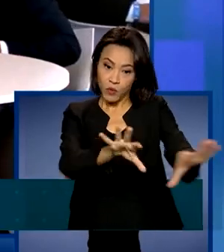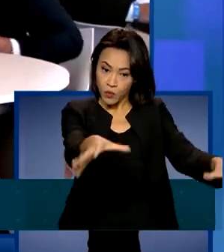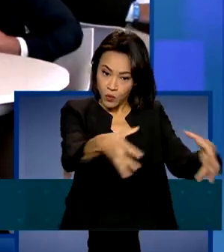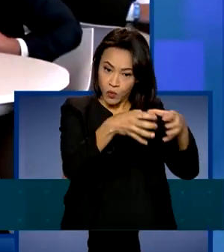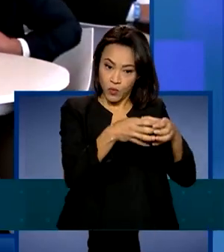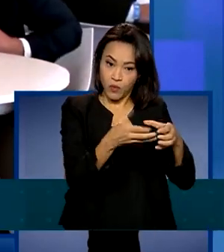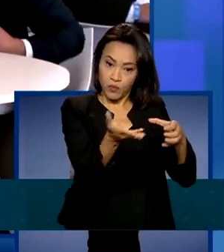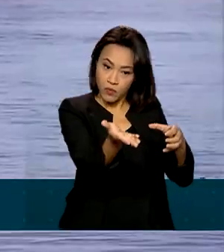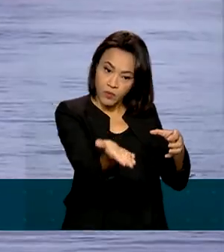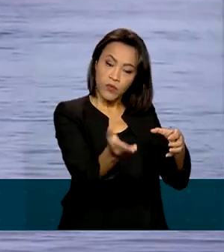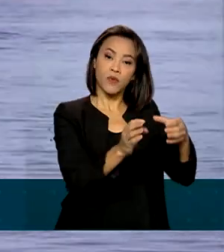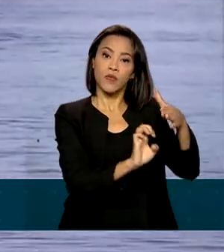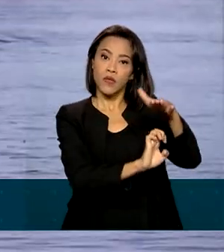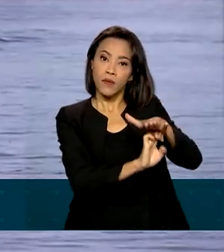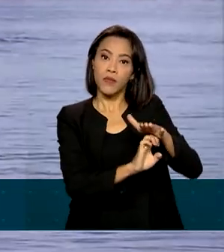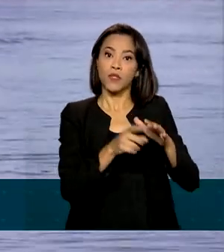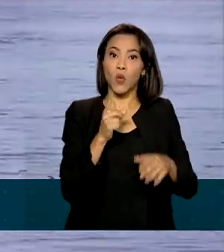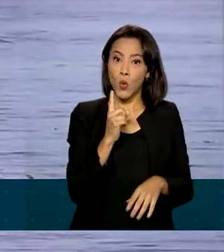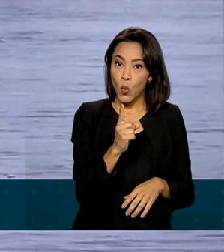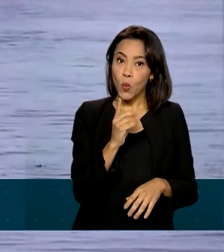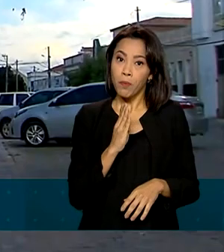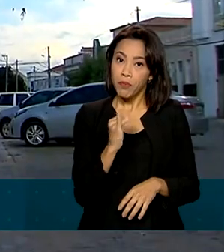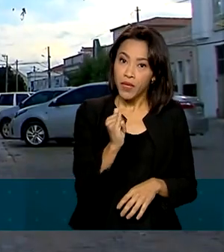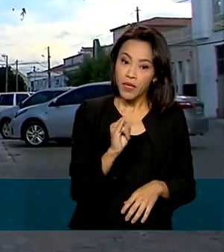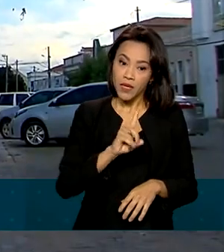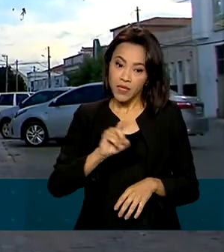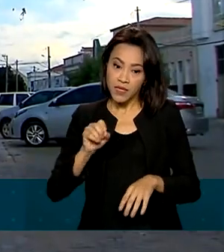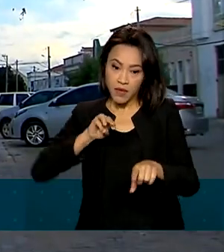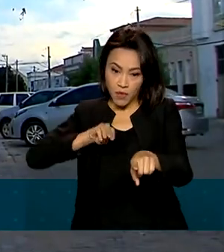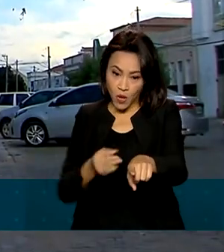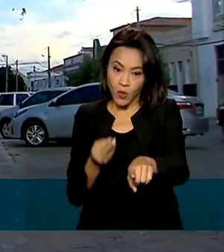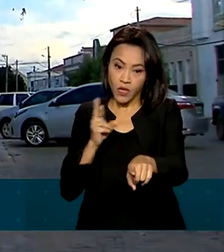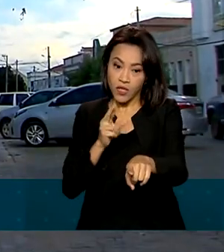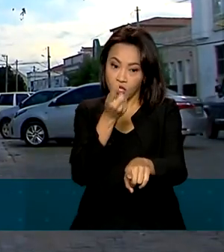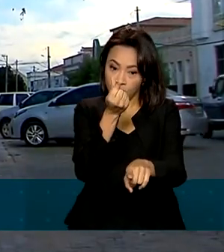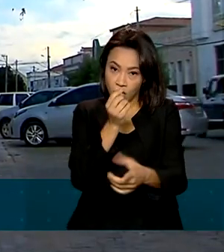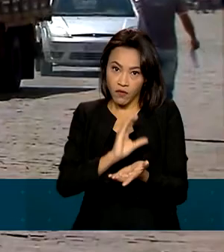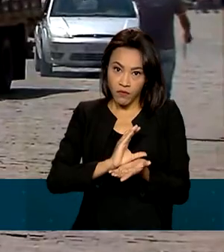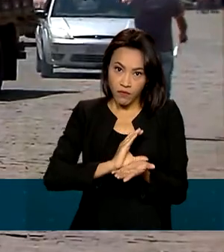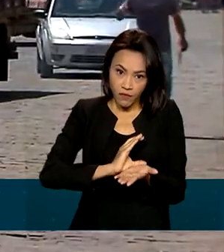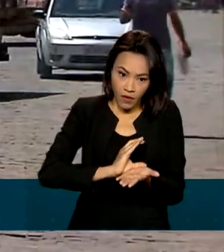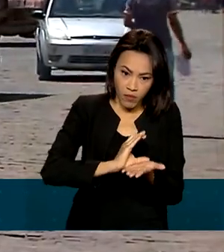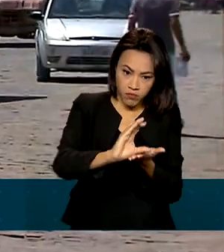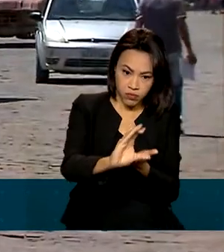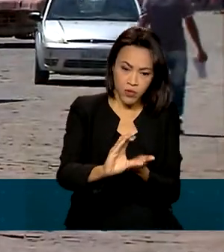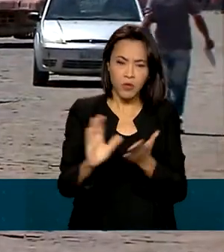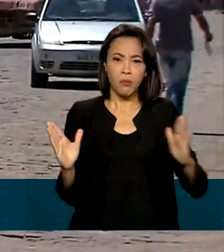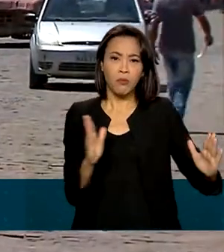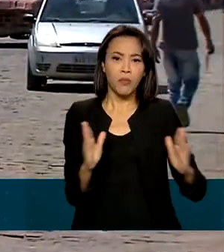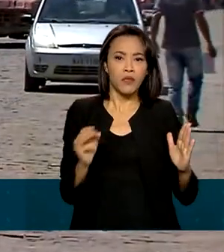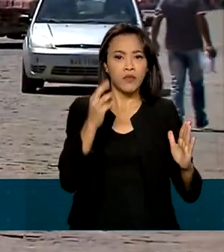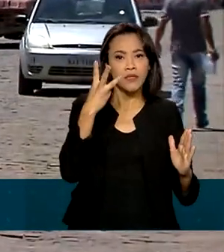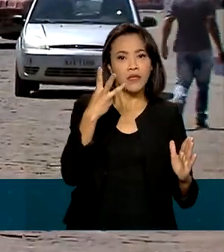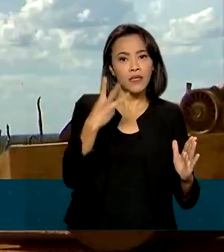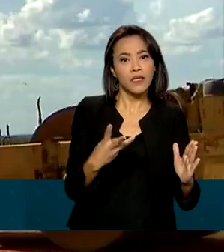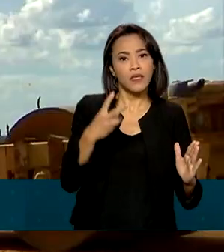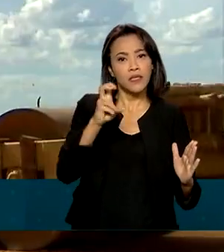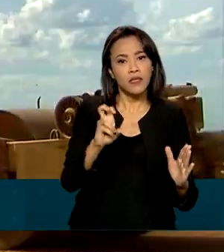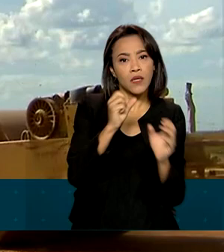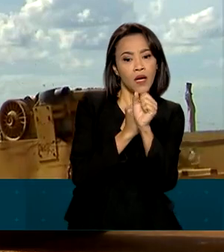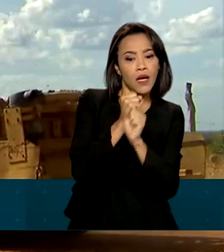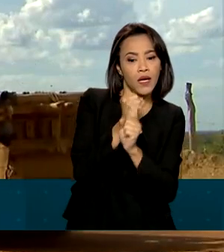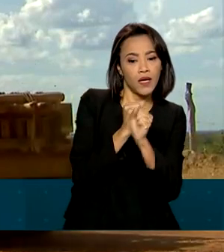Investimento no Exterior. Um bilhão e cem milhões de reais devem ser investidos nos próximos 35 anos, com previsão de